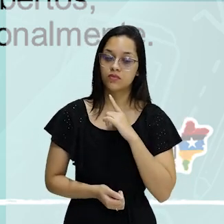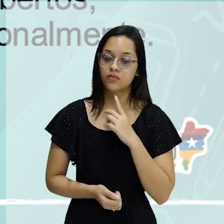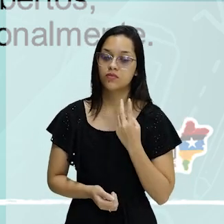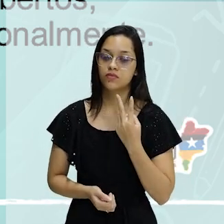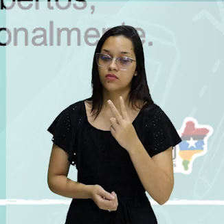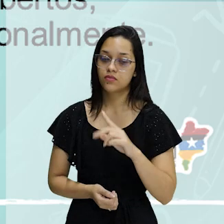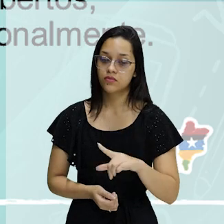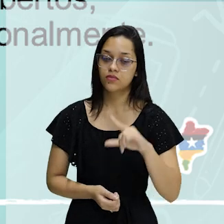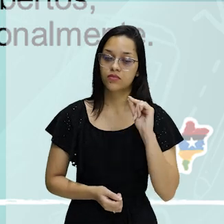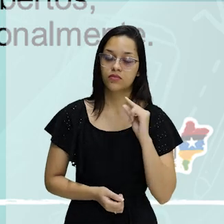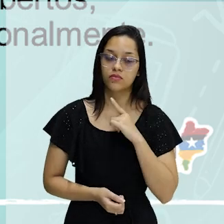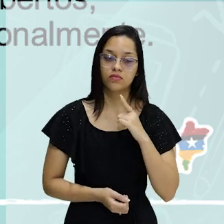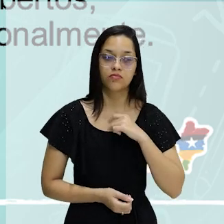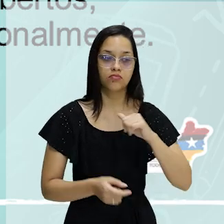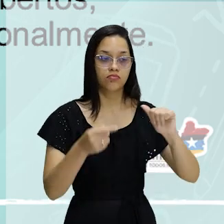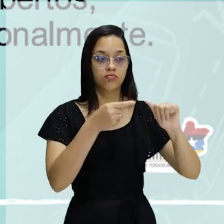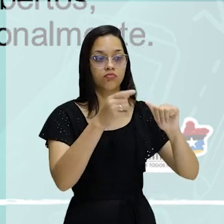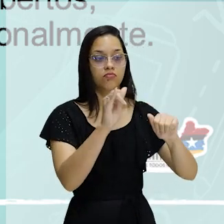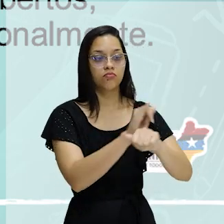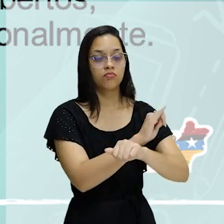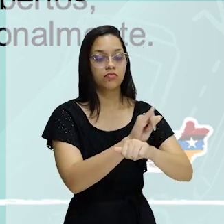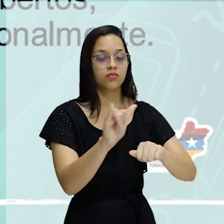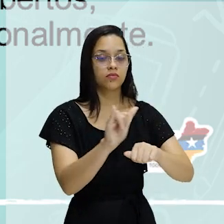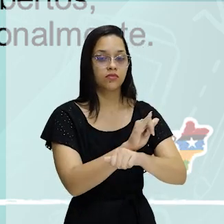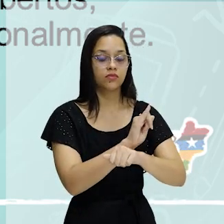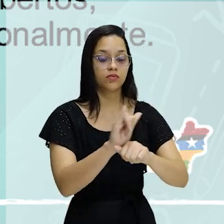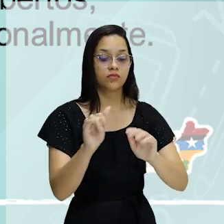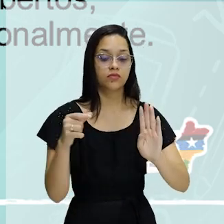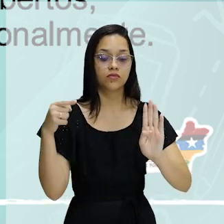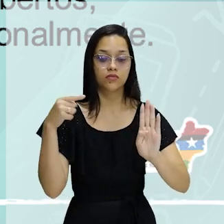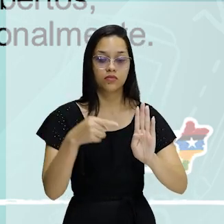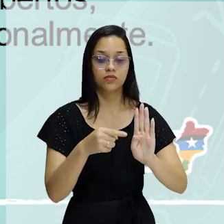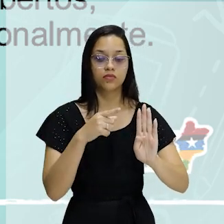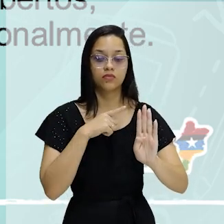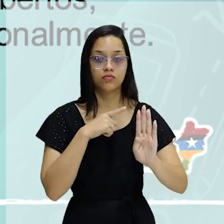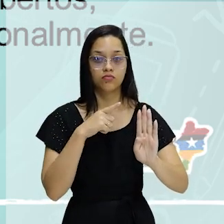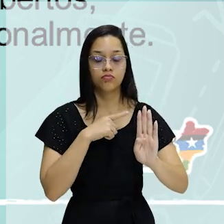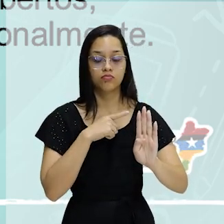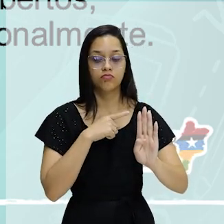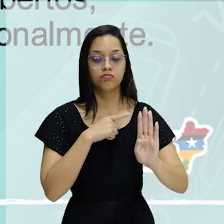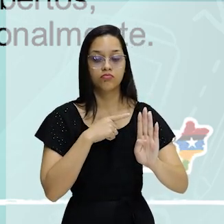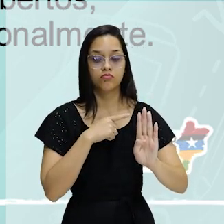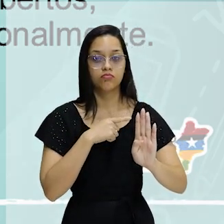alternativas. Uma diz que é uma estratégia e a outra diz que é uma forma artificial.